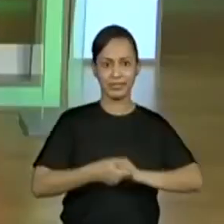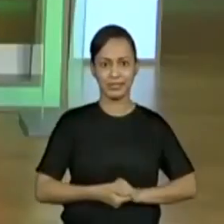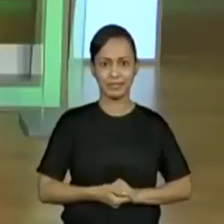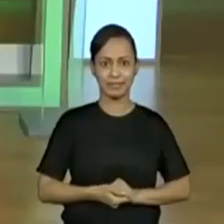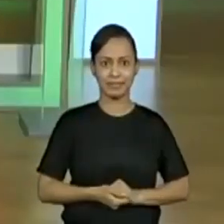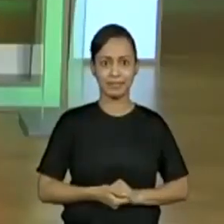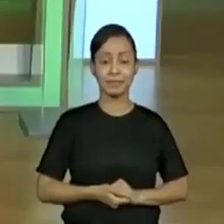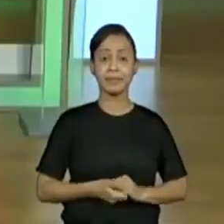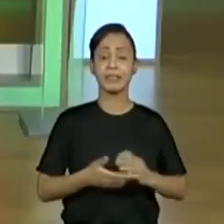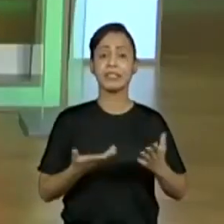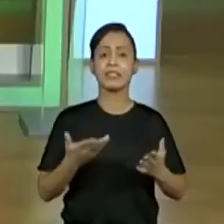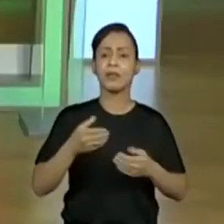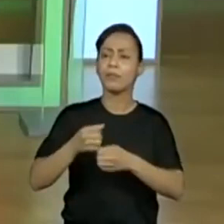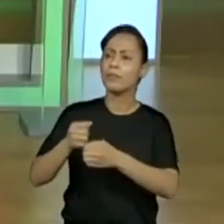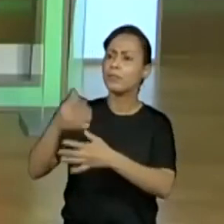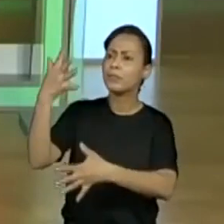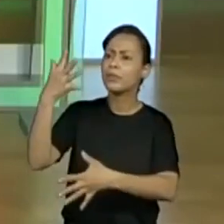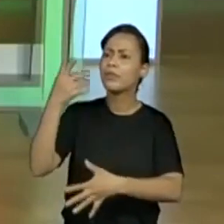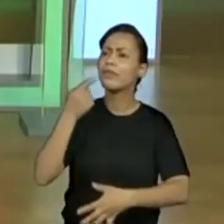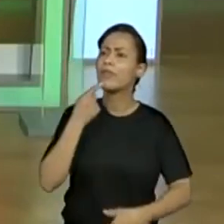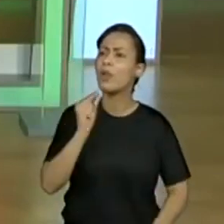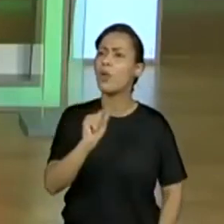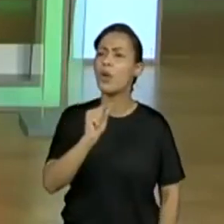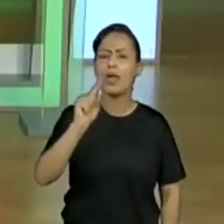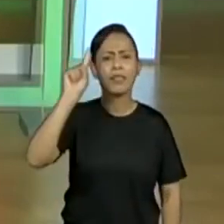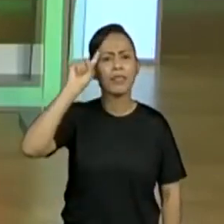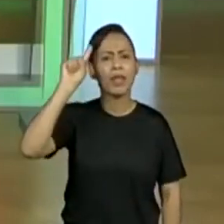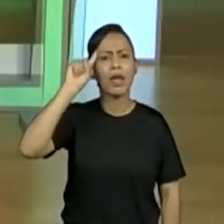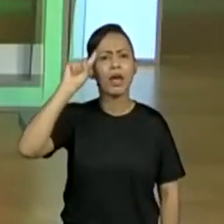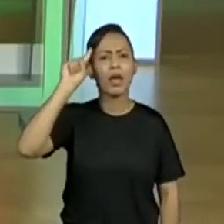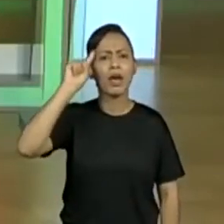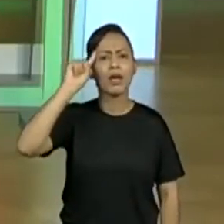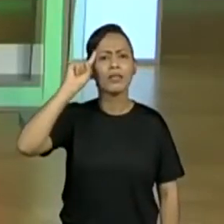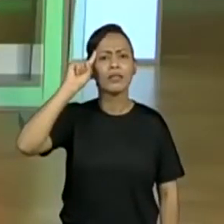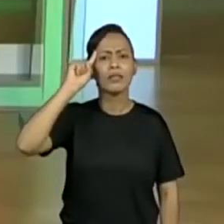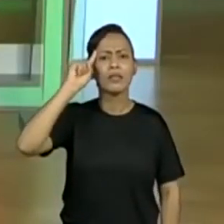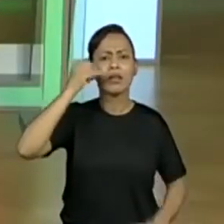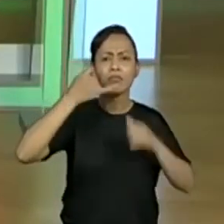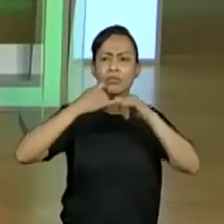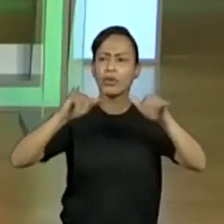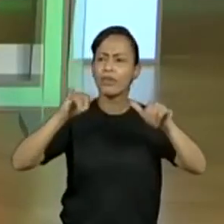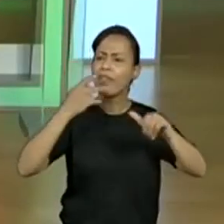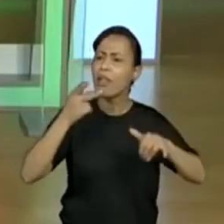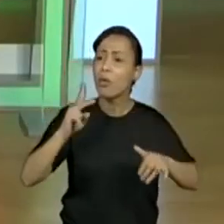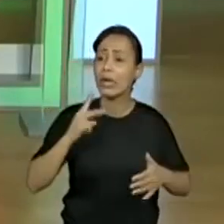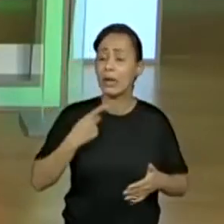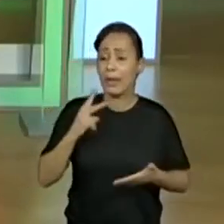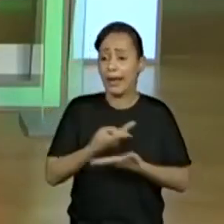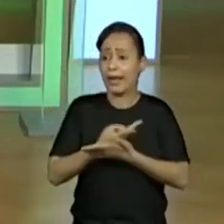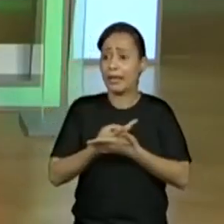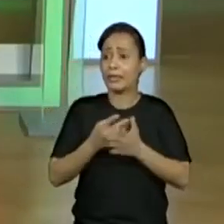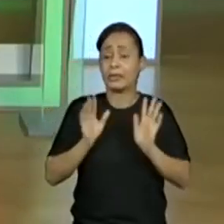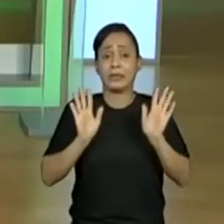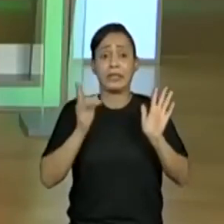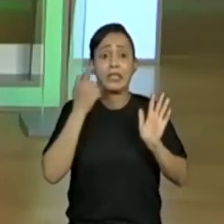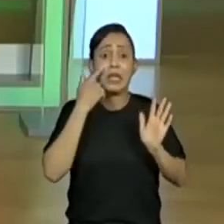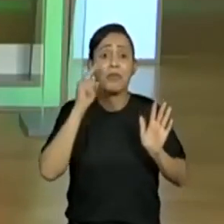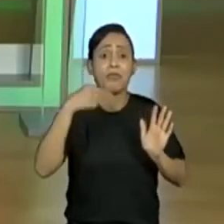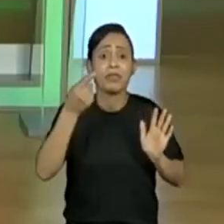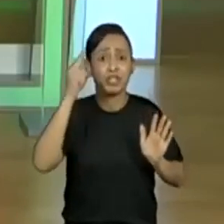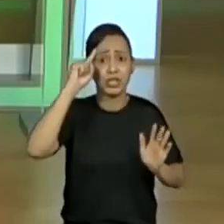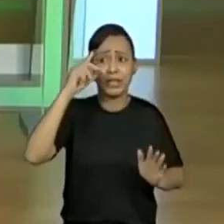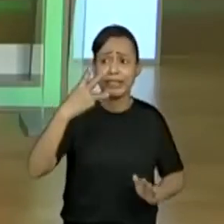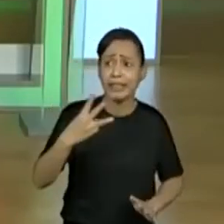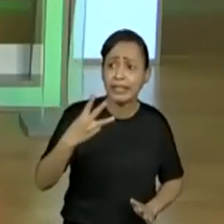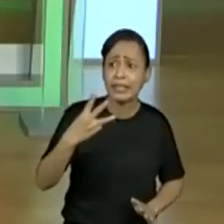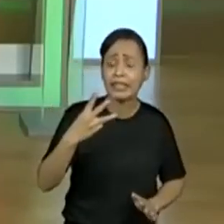lembrete. Tem alguém comentando que a data da notícia, a gente vai verificar e traz amanhã na próxima aula, tá? Sim. Que a gente colocou dia 30,